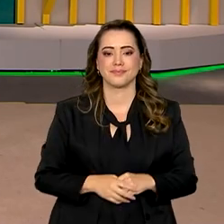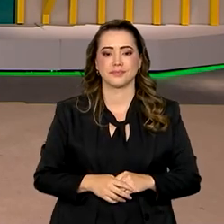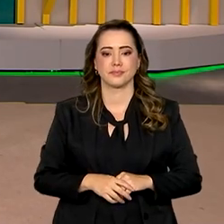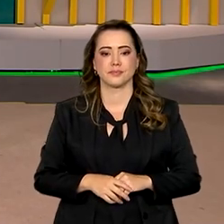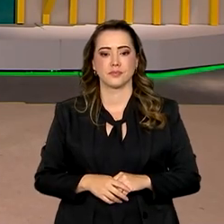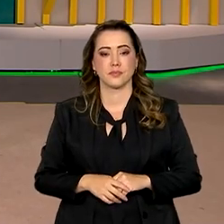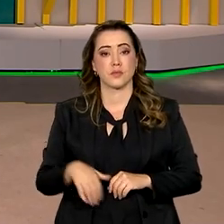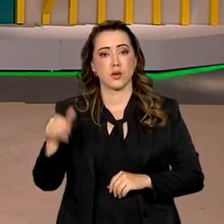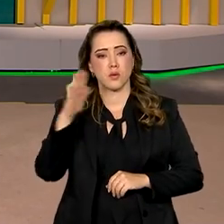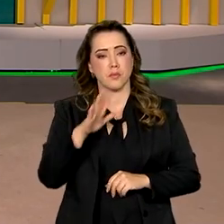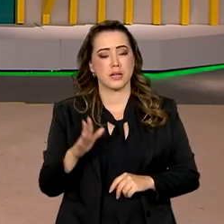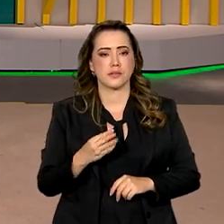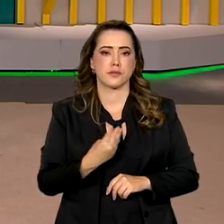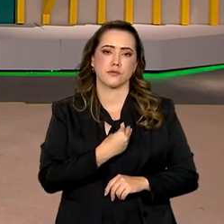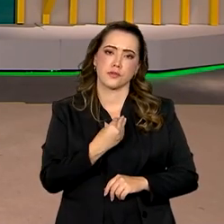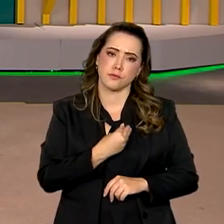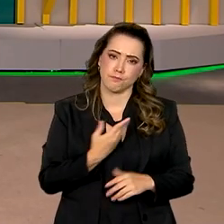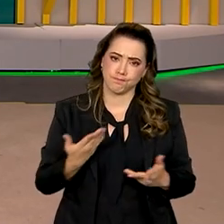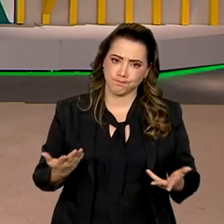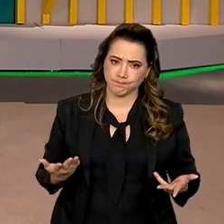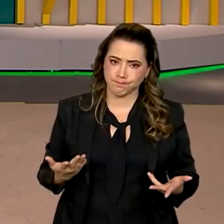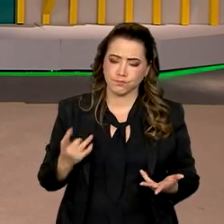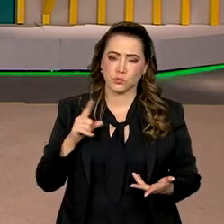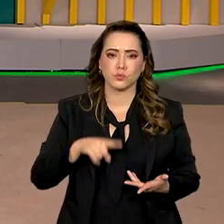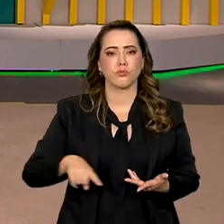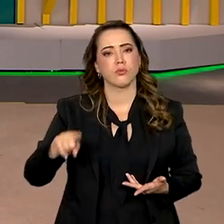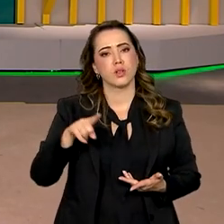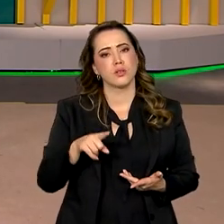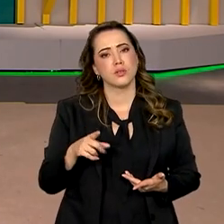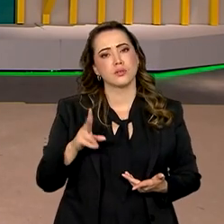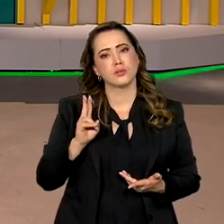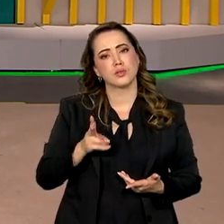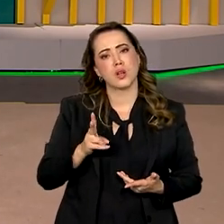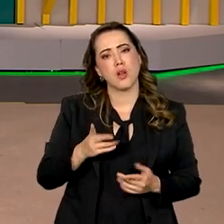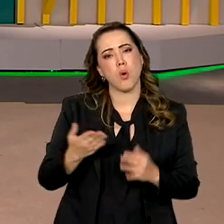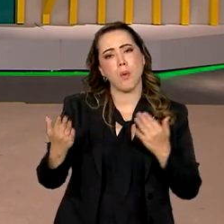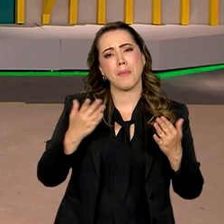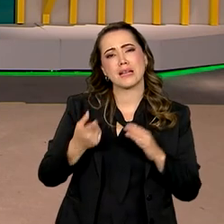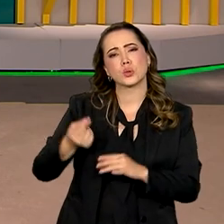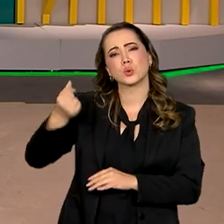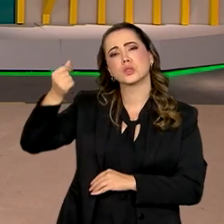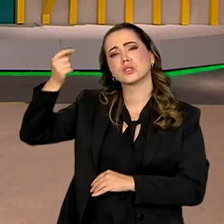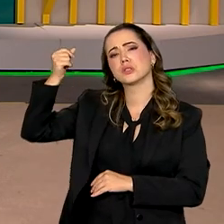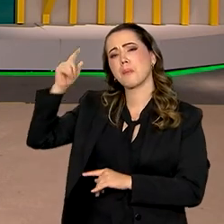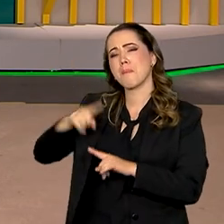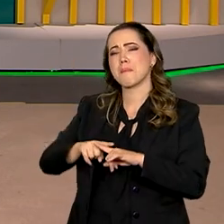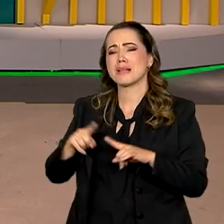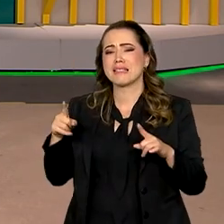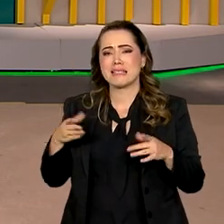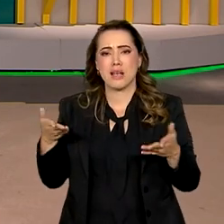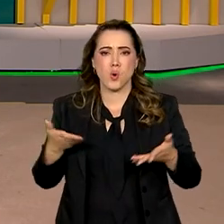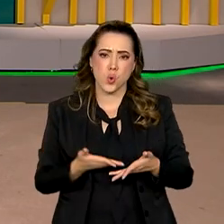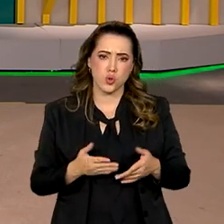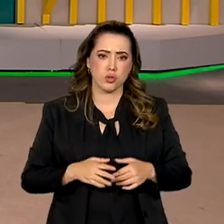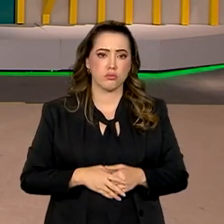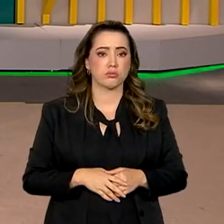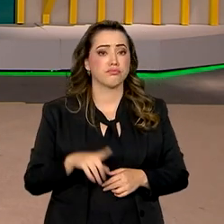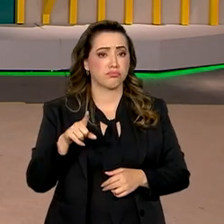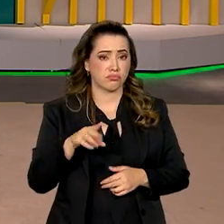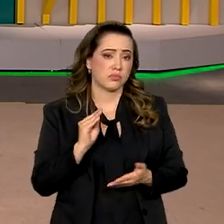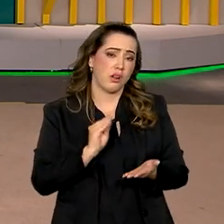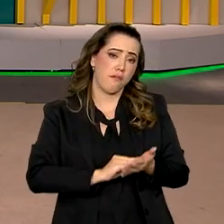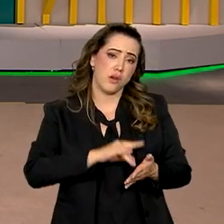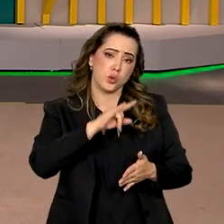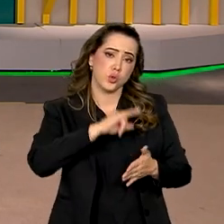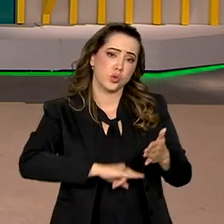O Brasil convive com uma realidade que parece fazer parte lá do passado, Ana, mas é muito presente a falta de